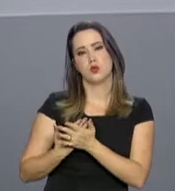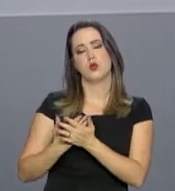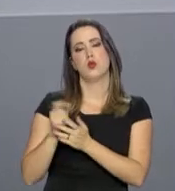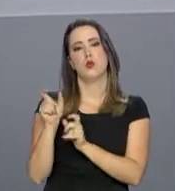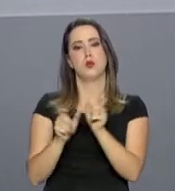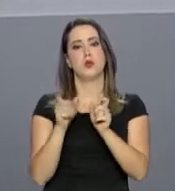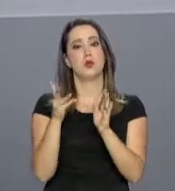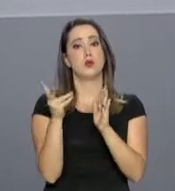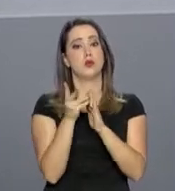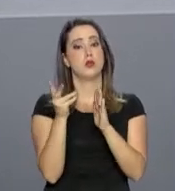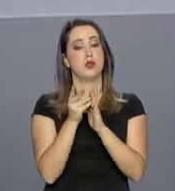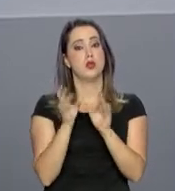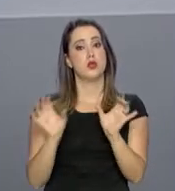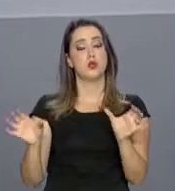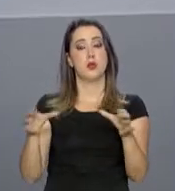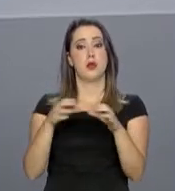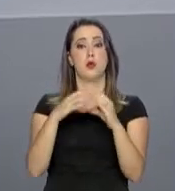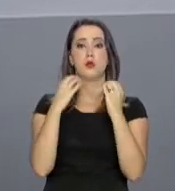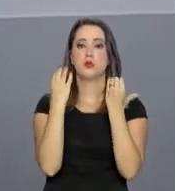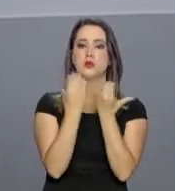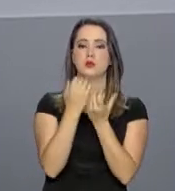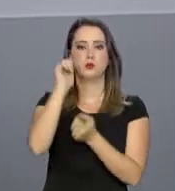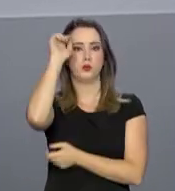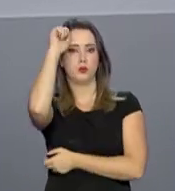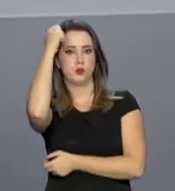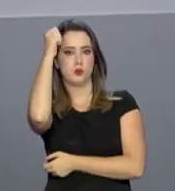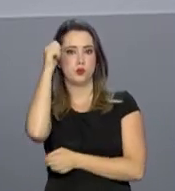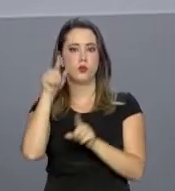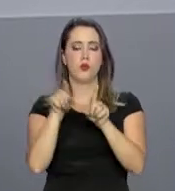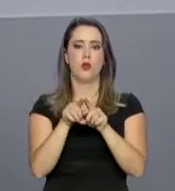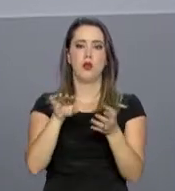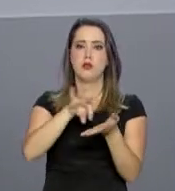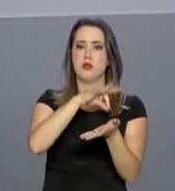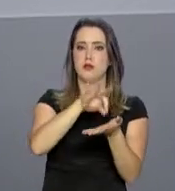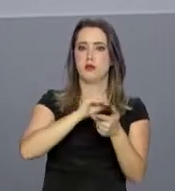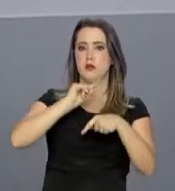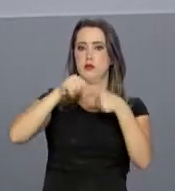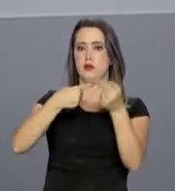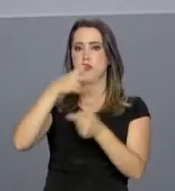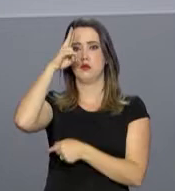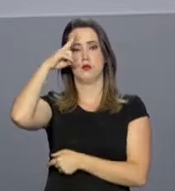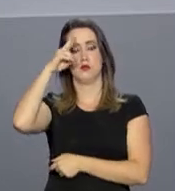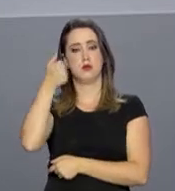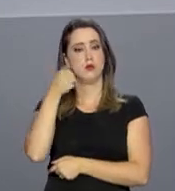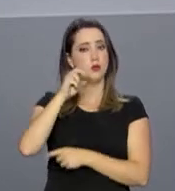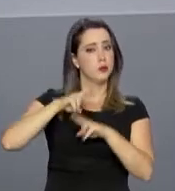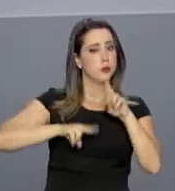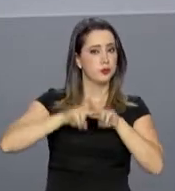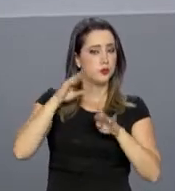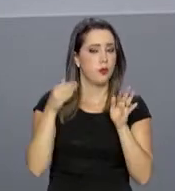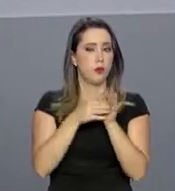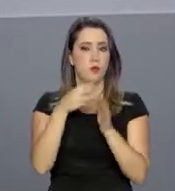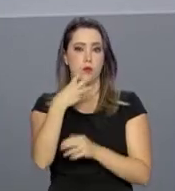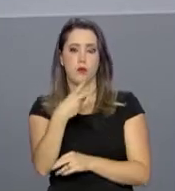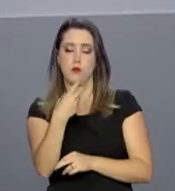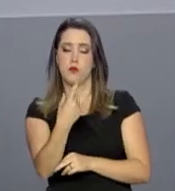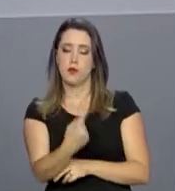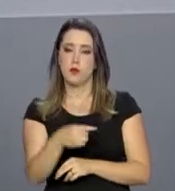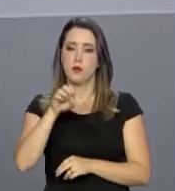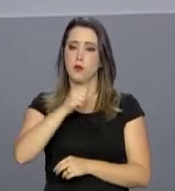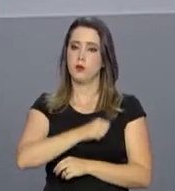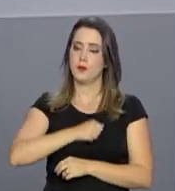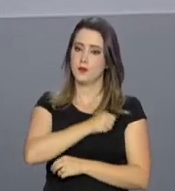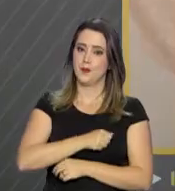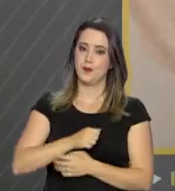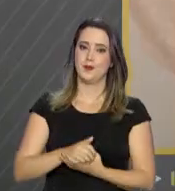estudantes indígenas e quilombolas. As inscrições começam na próxima segunda-feira, 18 de junho, e vão até 31 de agosto.